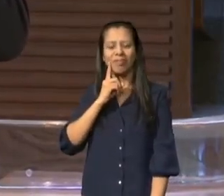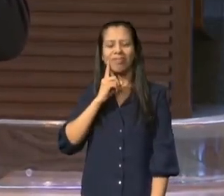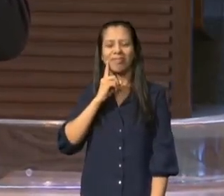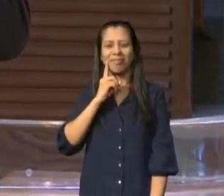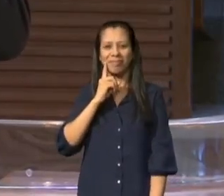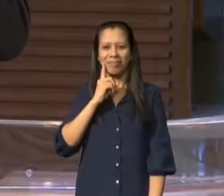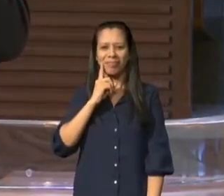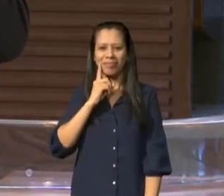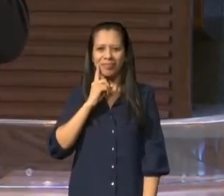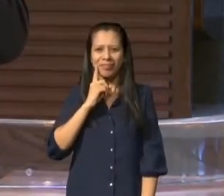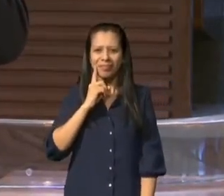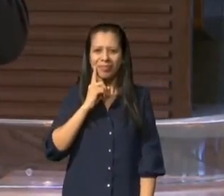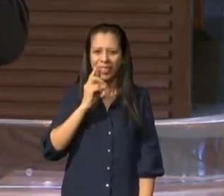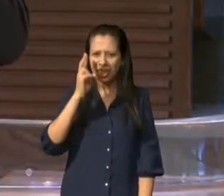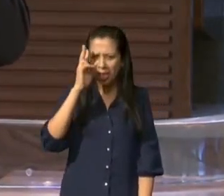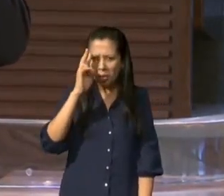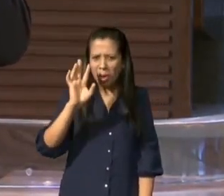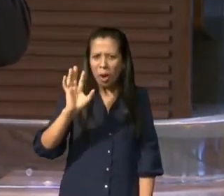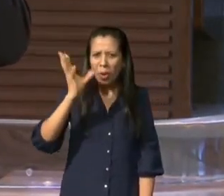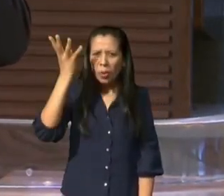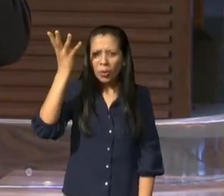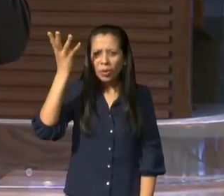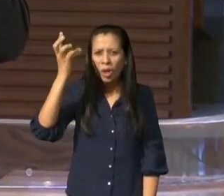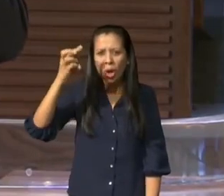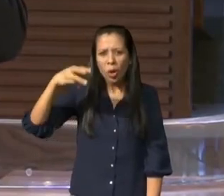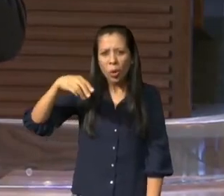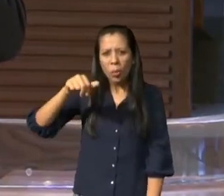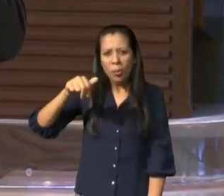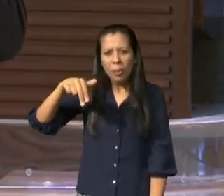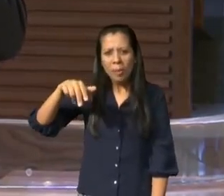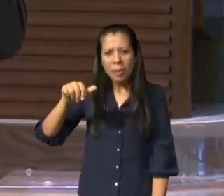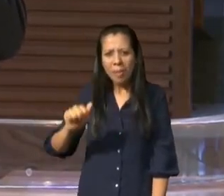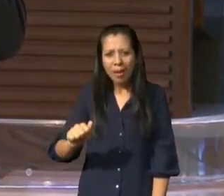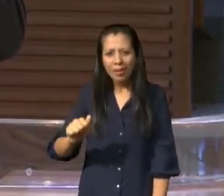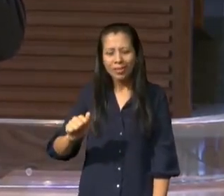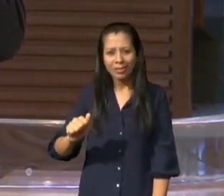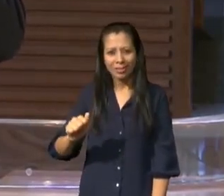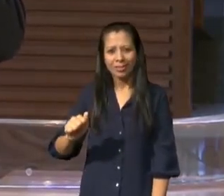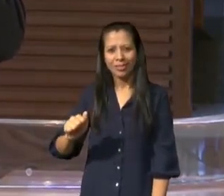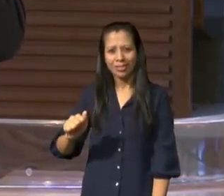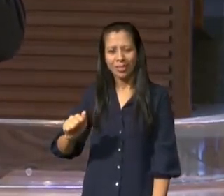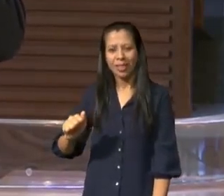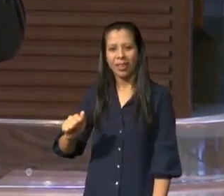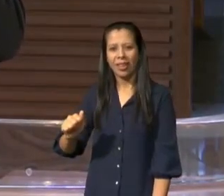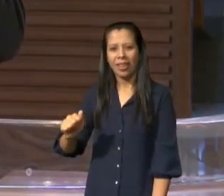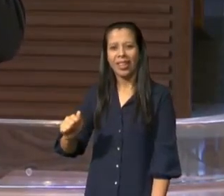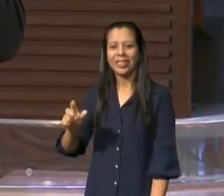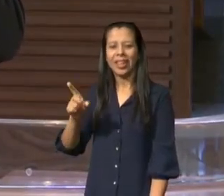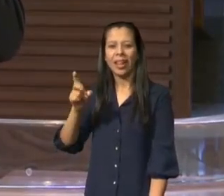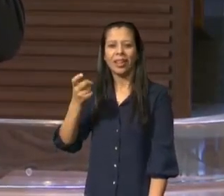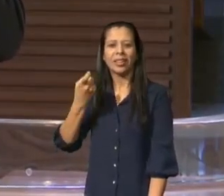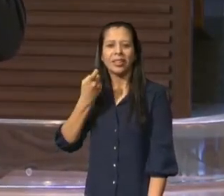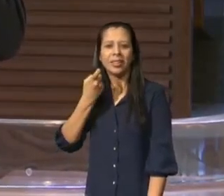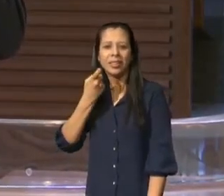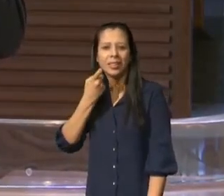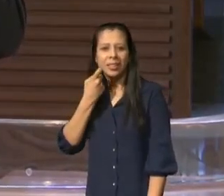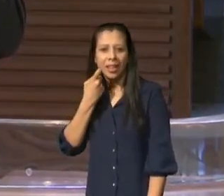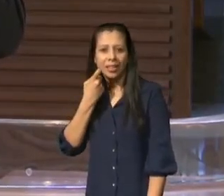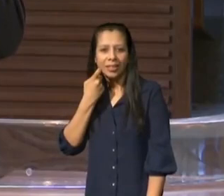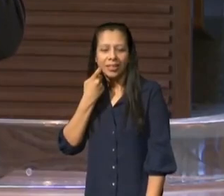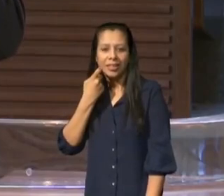o maná caía dobrado para que no sábado todos pudessem